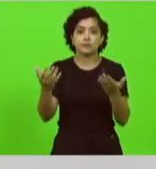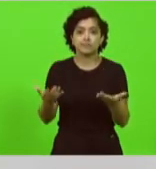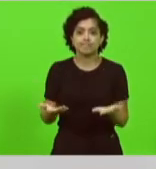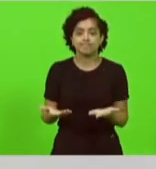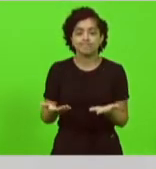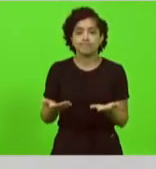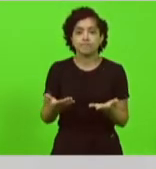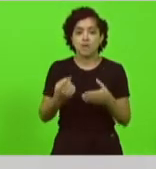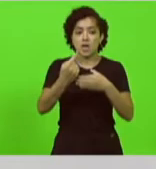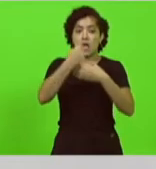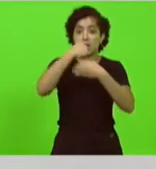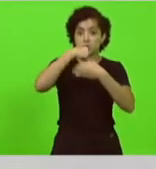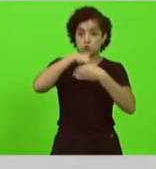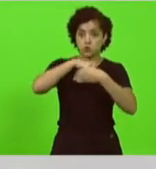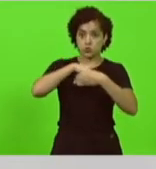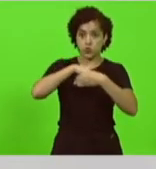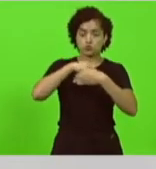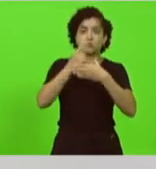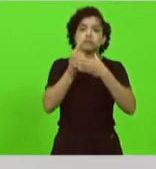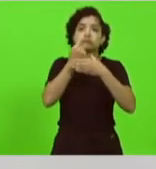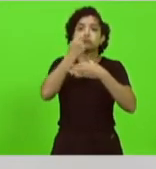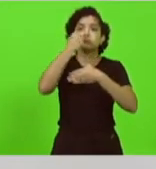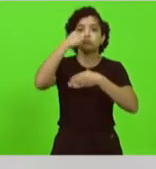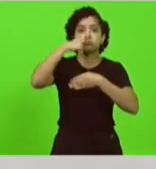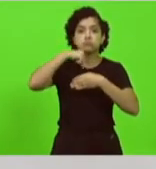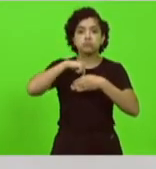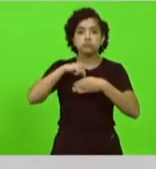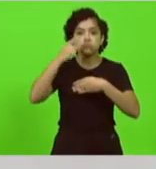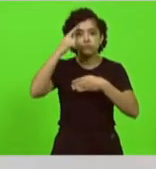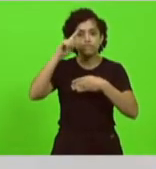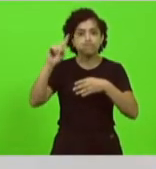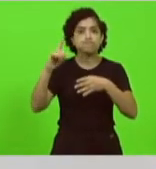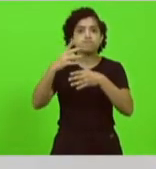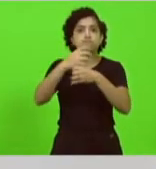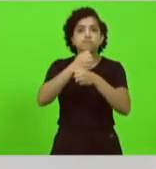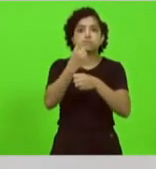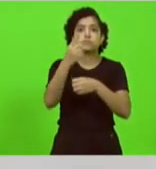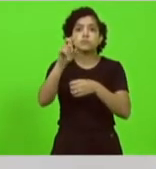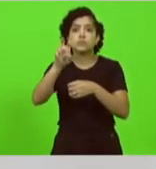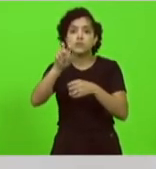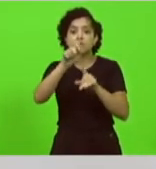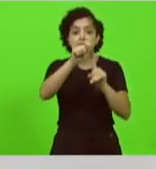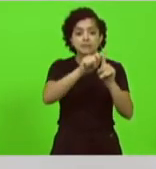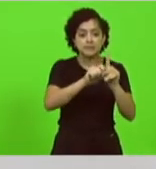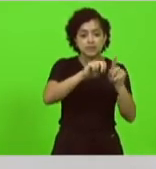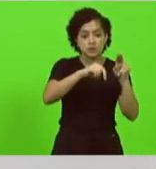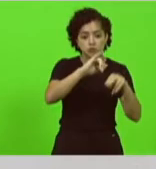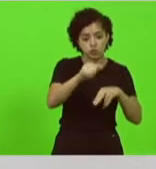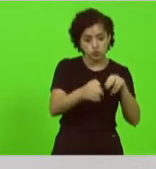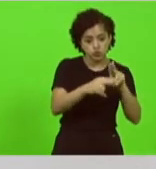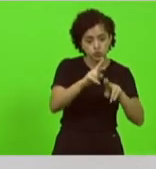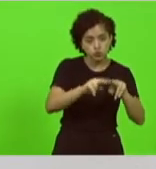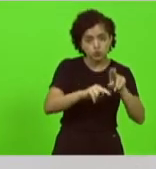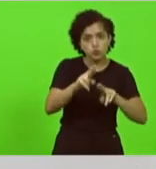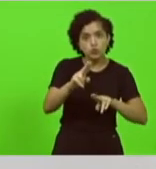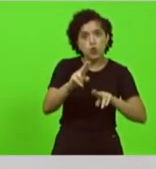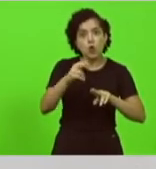alimentação é para ficar 15 dias a criança ficou de junho e tirou ontem